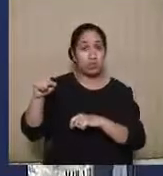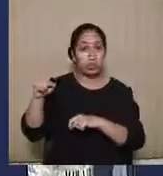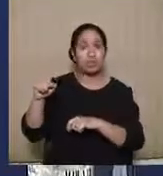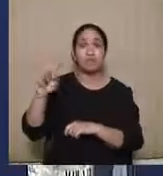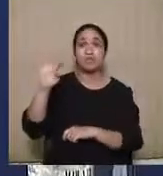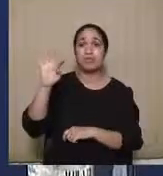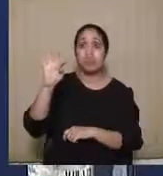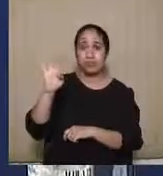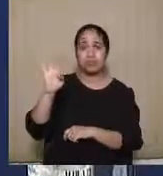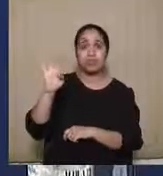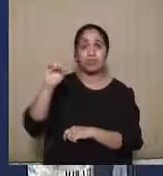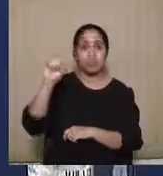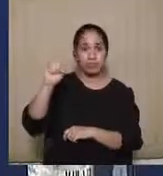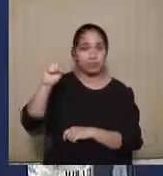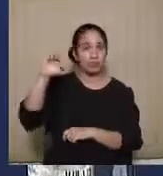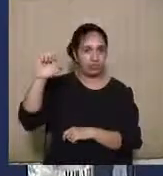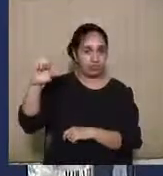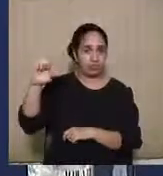Eleitoral.